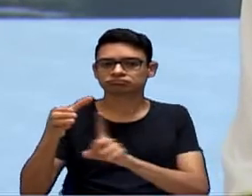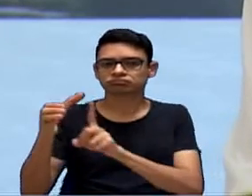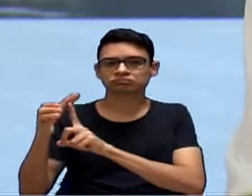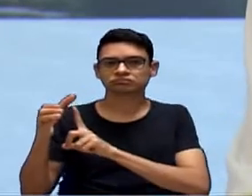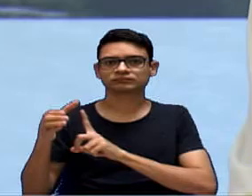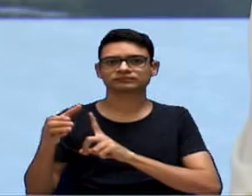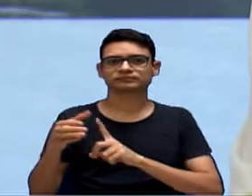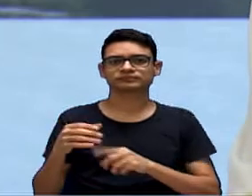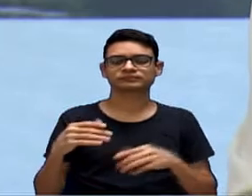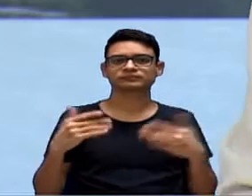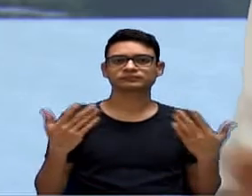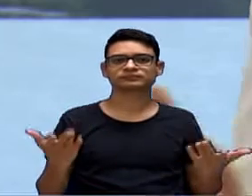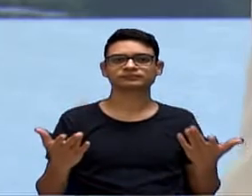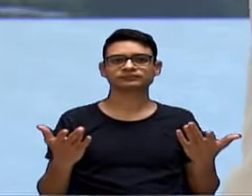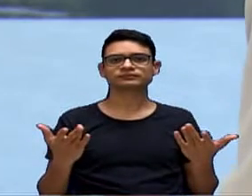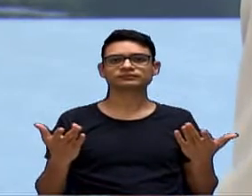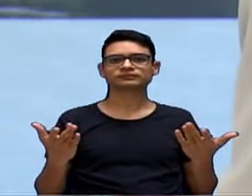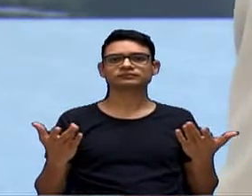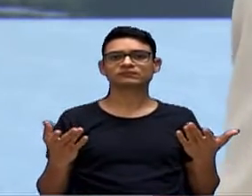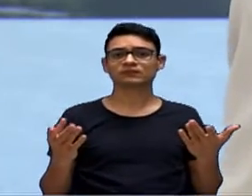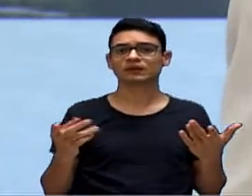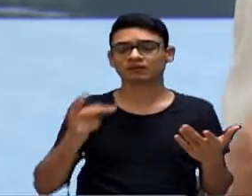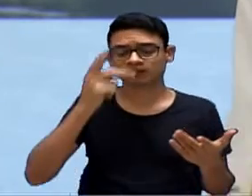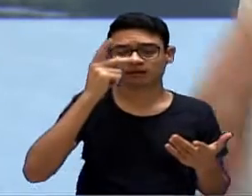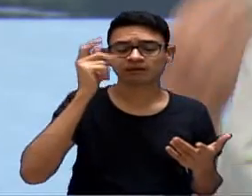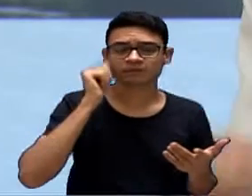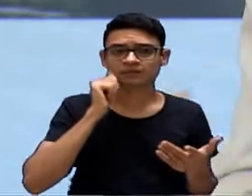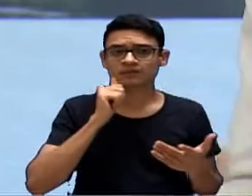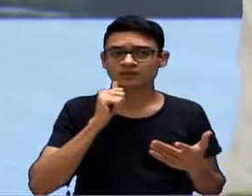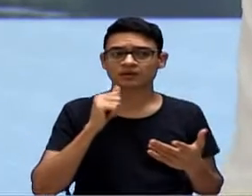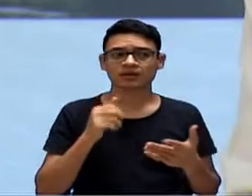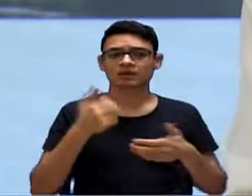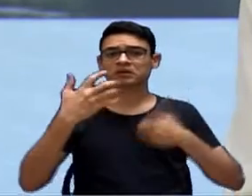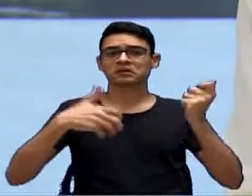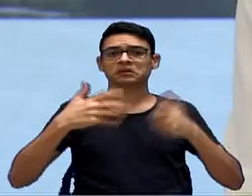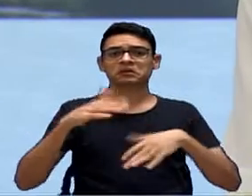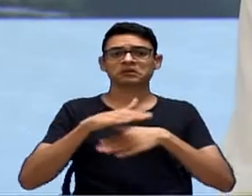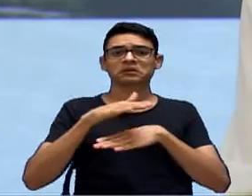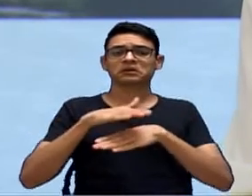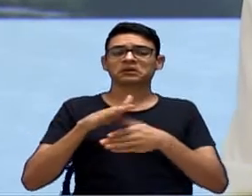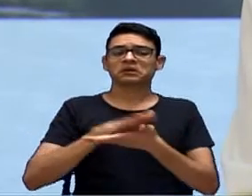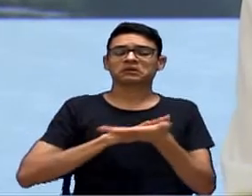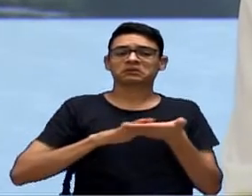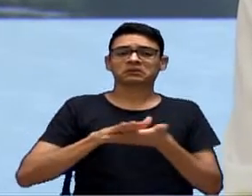a DRS, a senhora Kélis Ketina, não falou nada a respeito. Como que parou de fazer cirurgia?